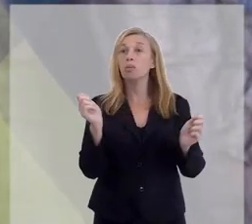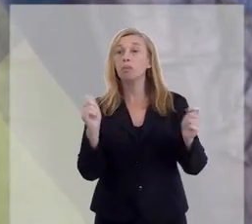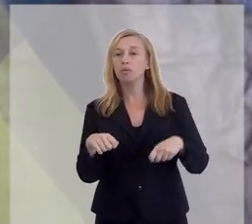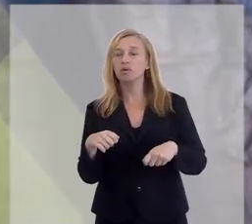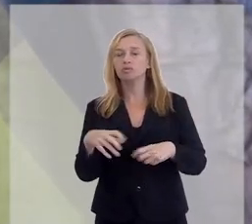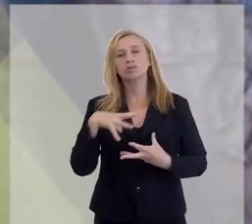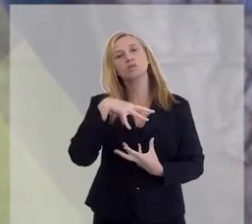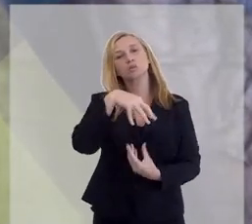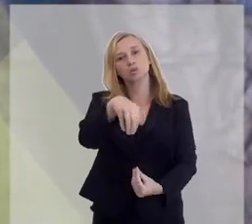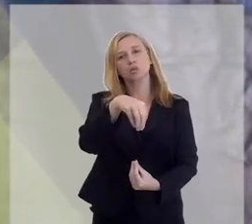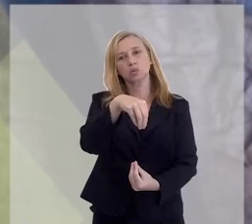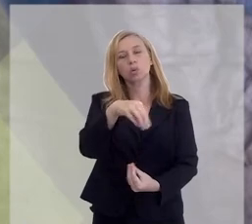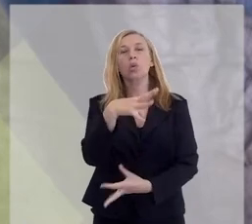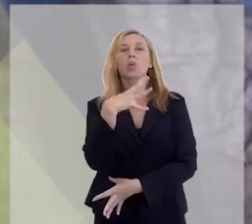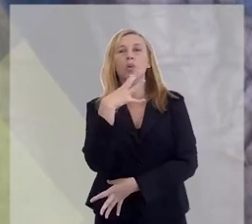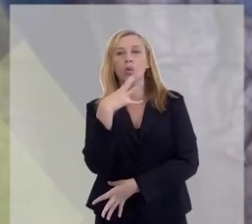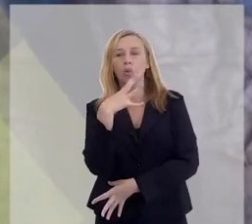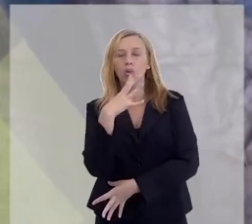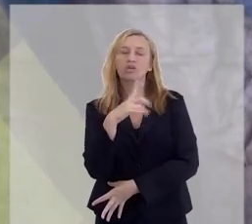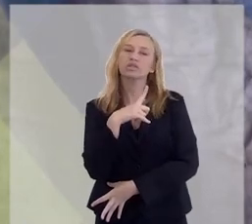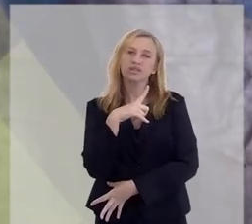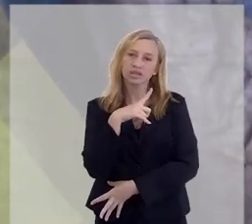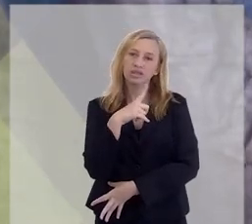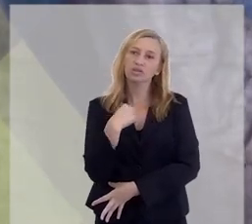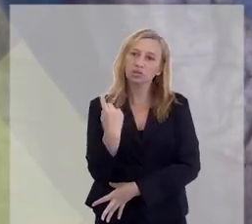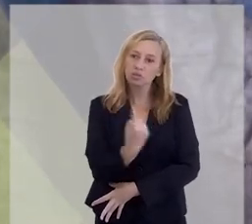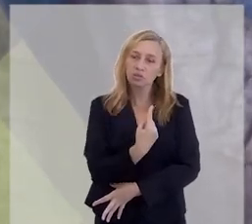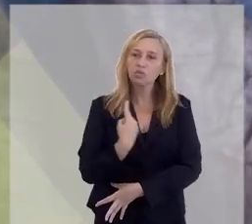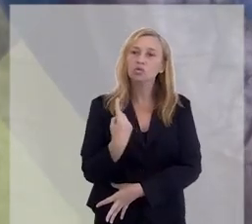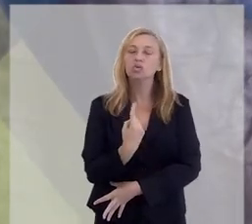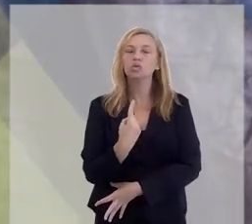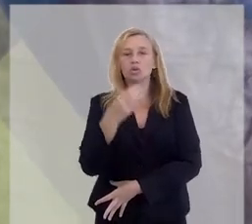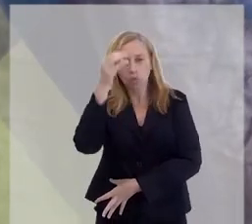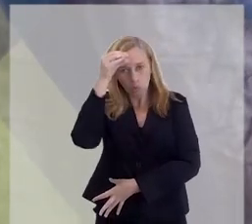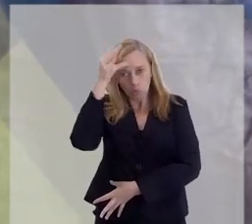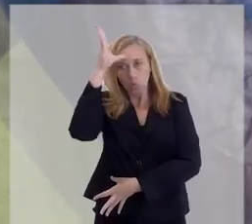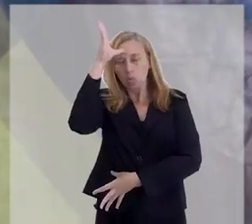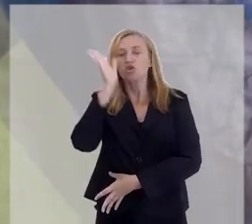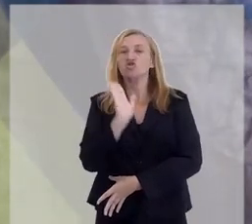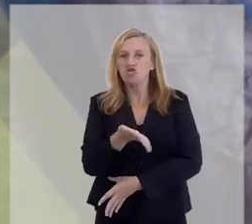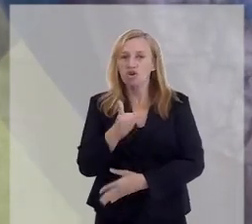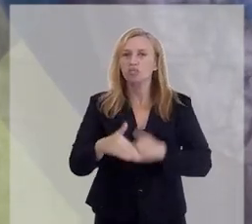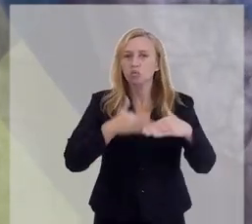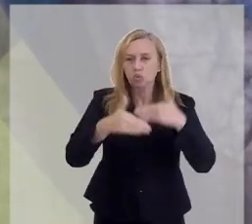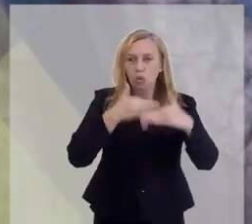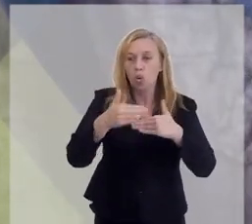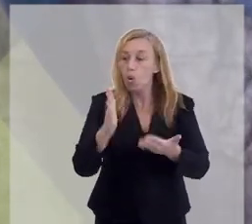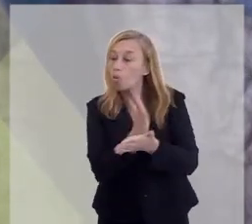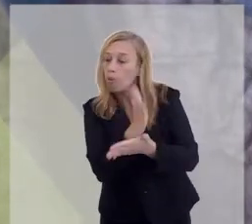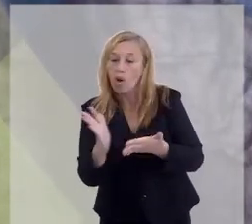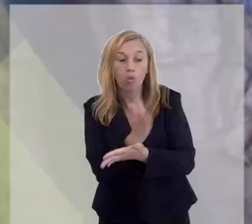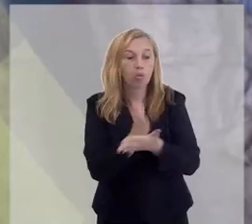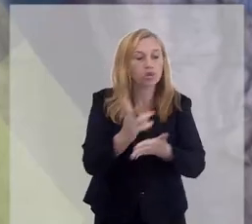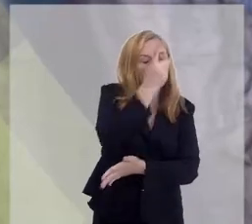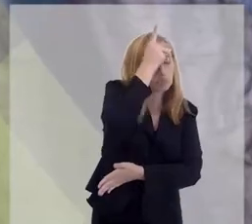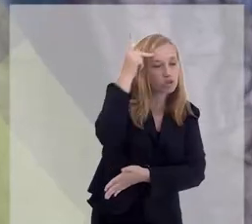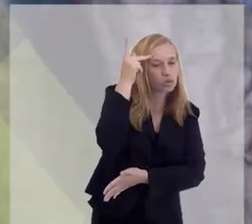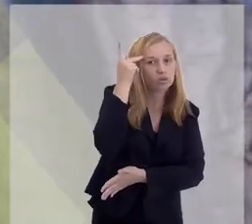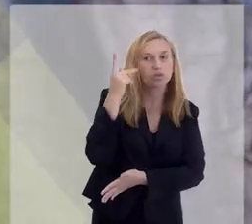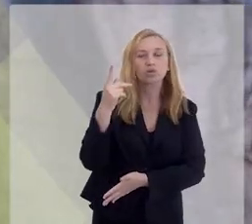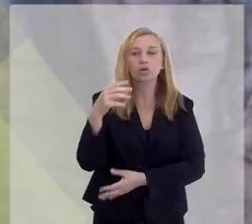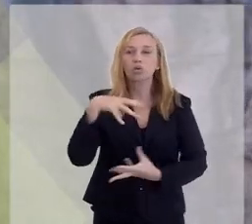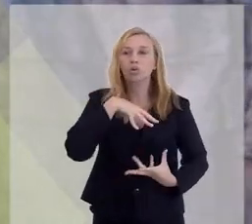as nossas possibilidades espirituais, com o conhecimento que a gente tem, com o que a gente já desenvolveu. Então, para algumas